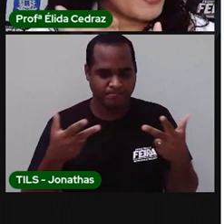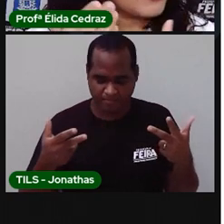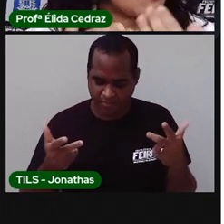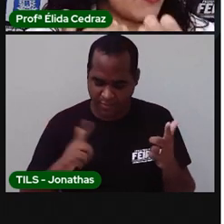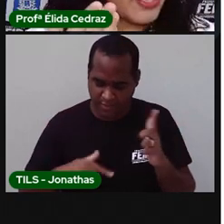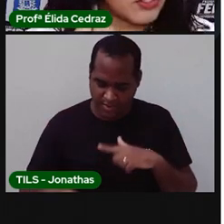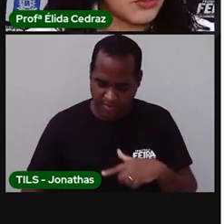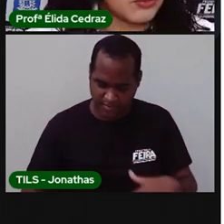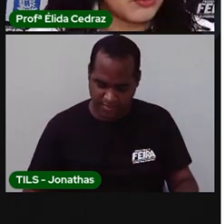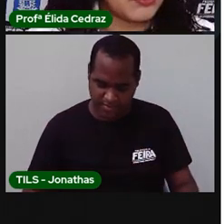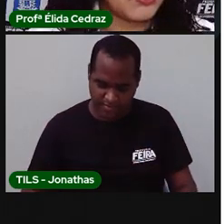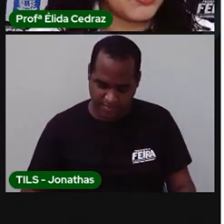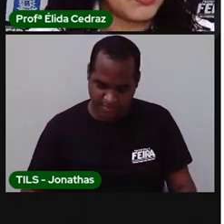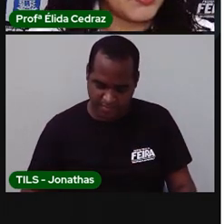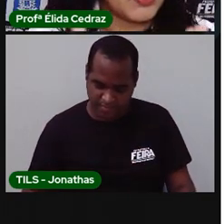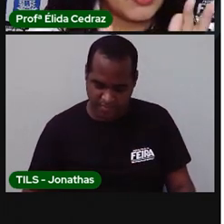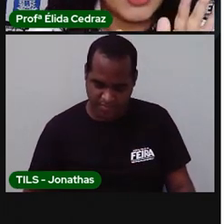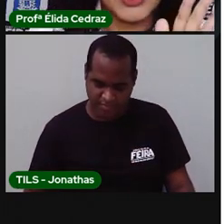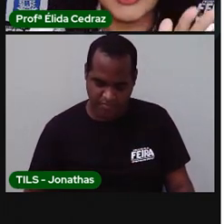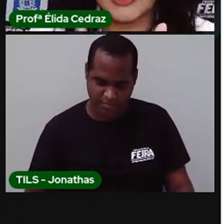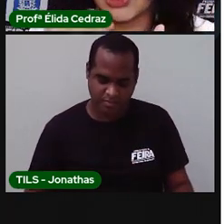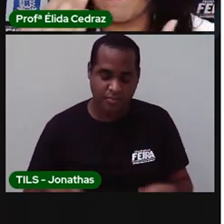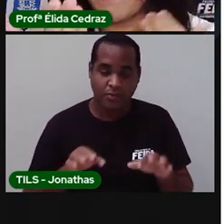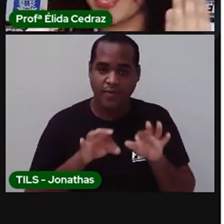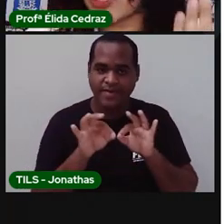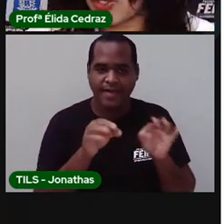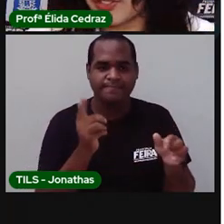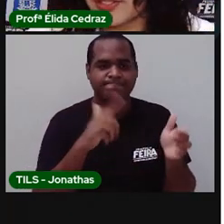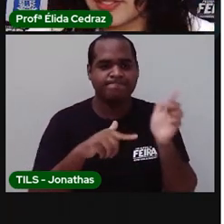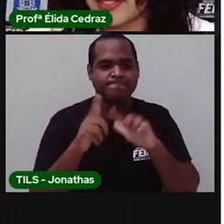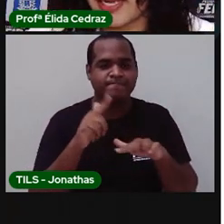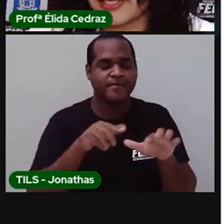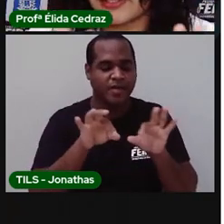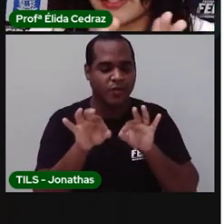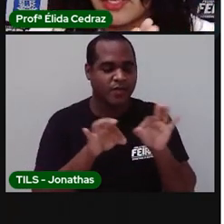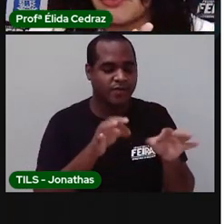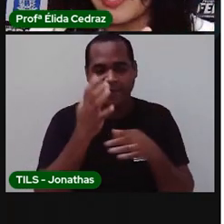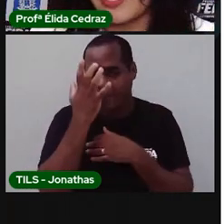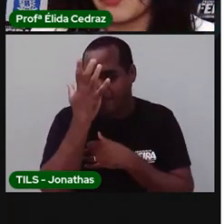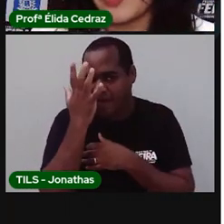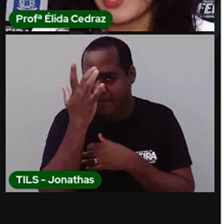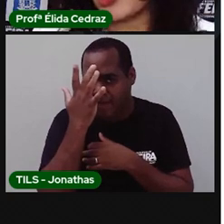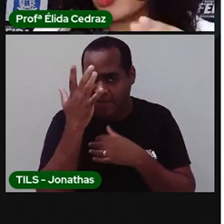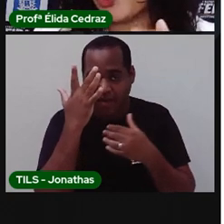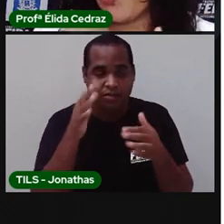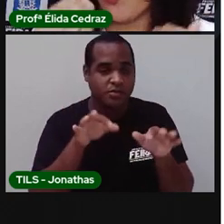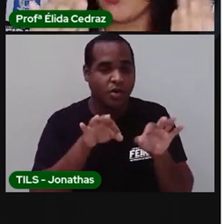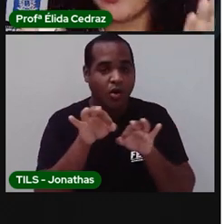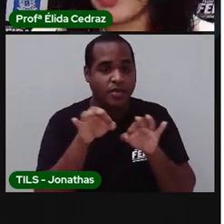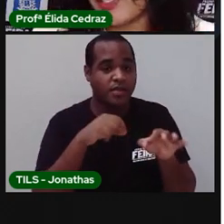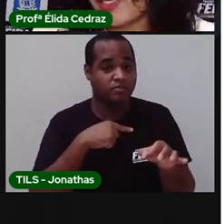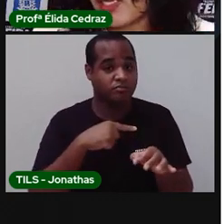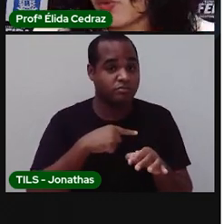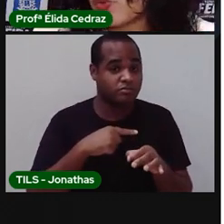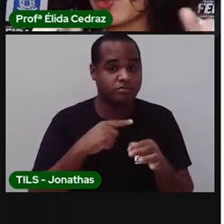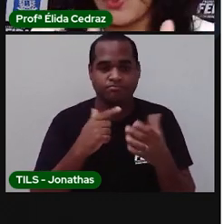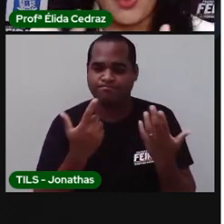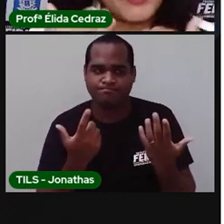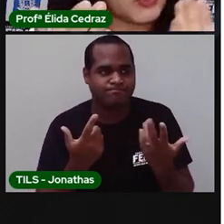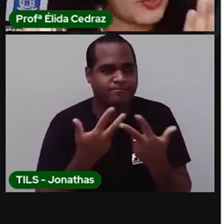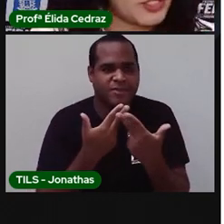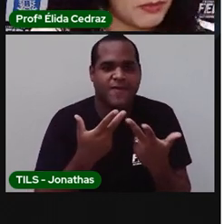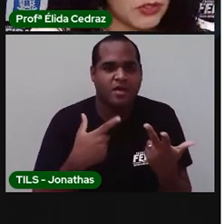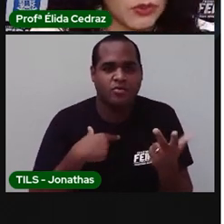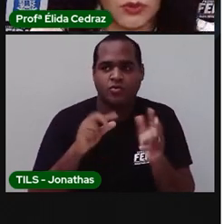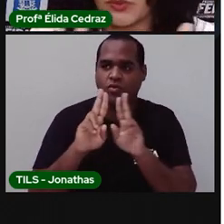lista mais fácil, deixar essa lista mais organizada, fazer com que a gente encontre os